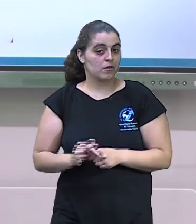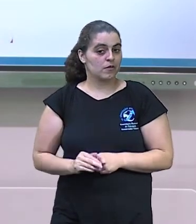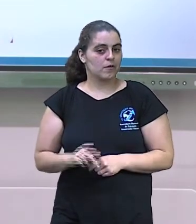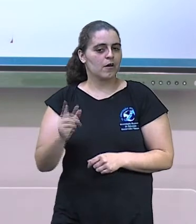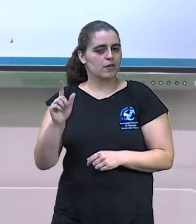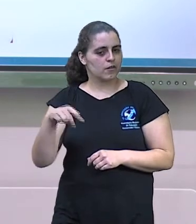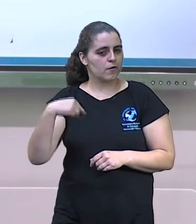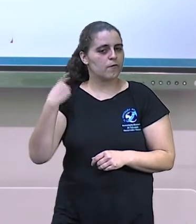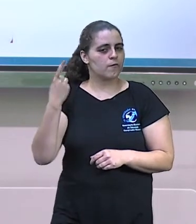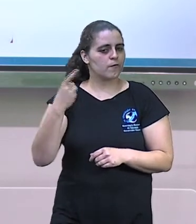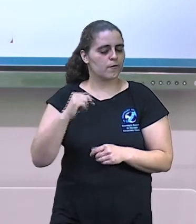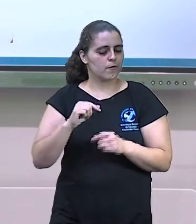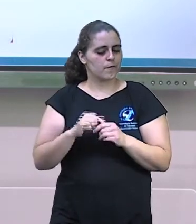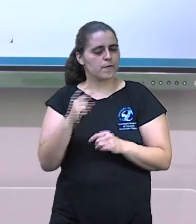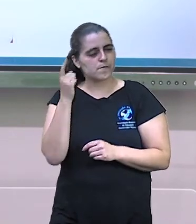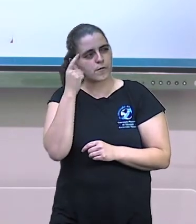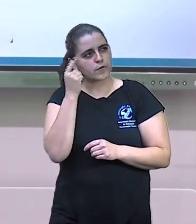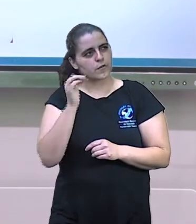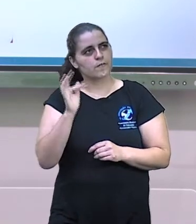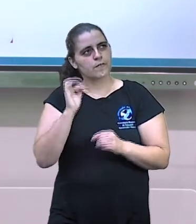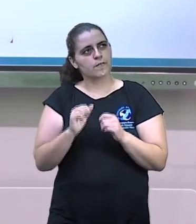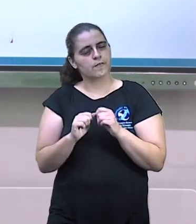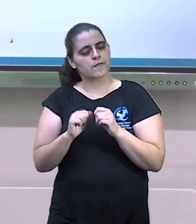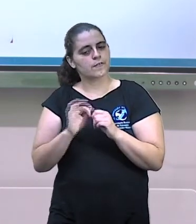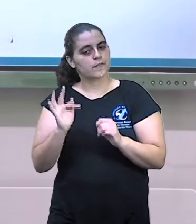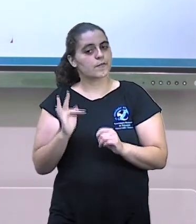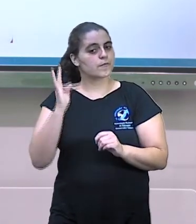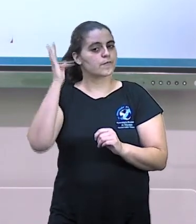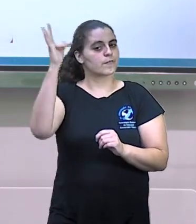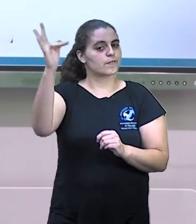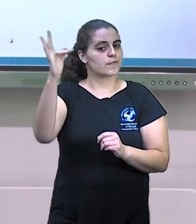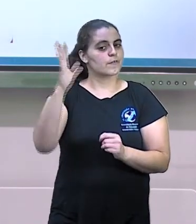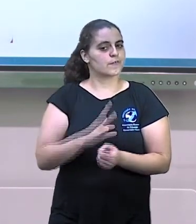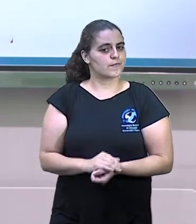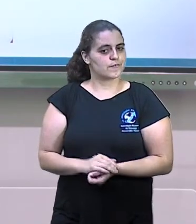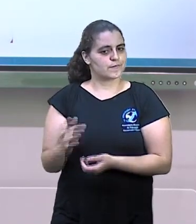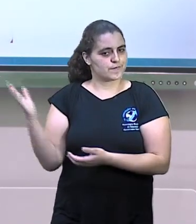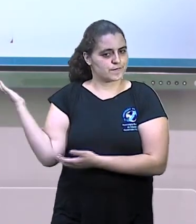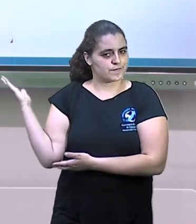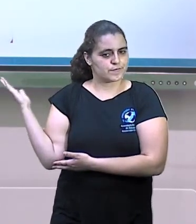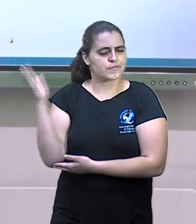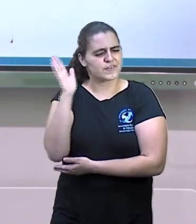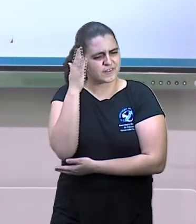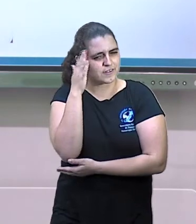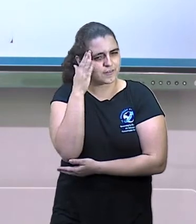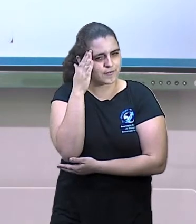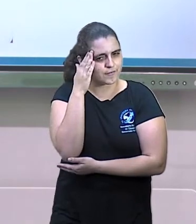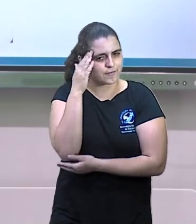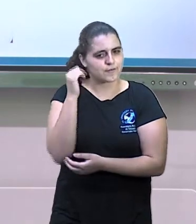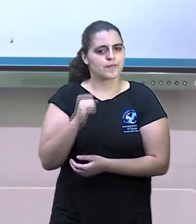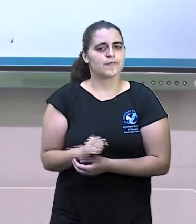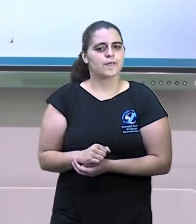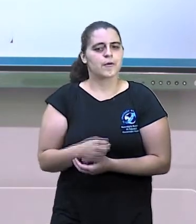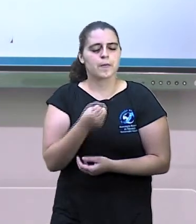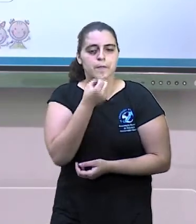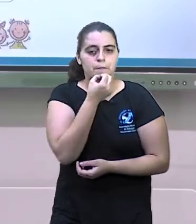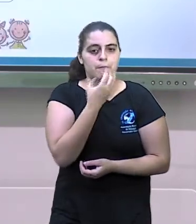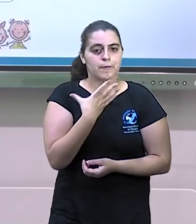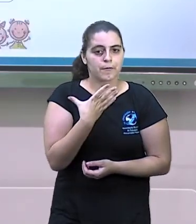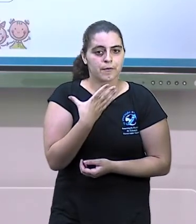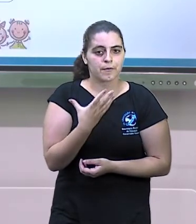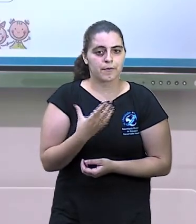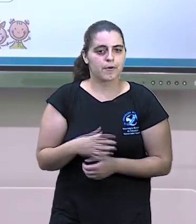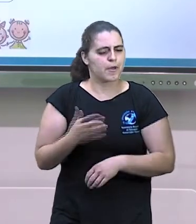E o que vai acontecer ainda? Nós temos o futuro. O que é bom mesmo?